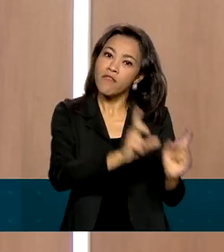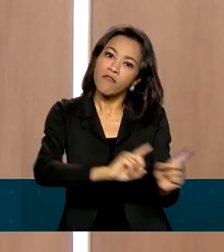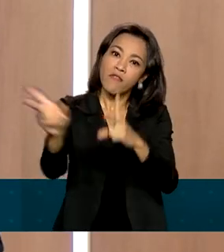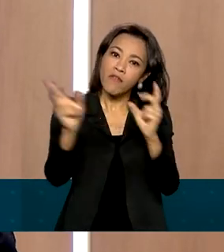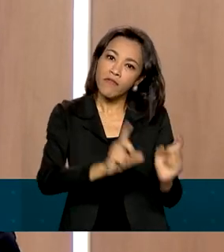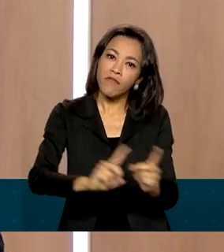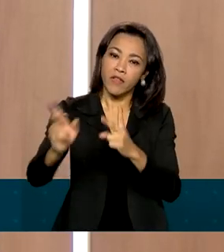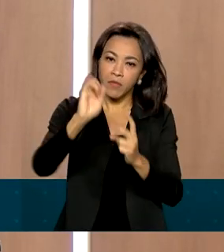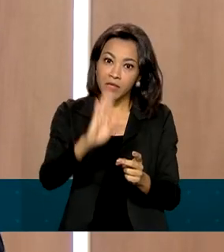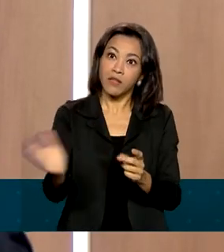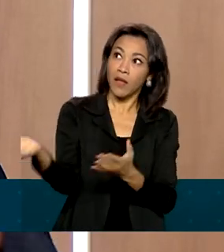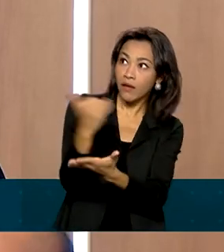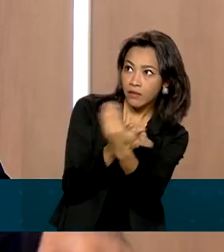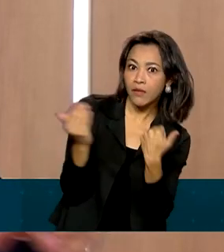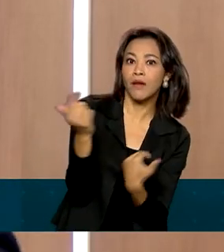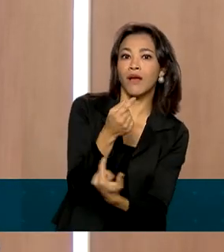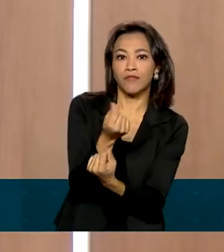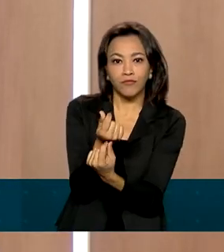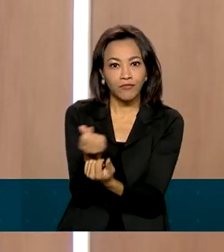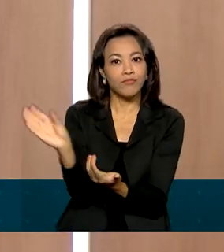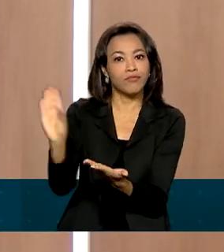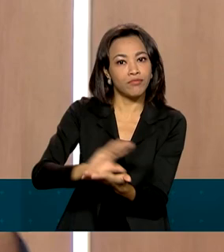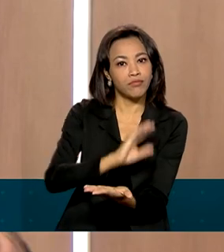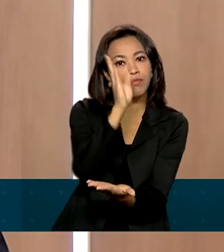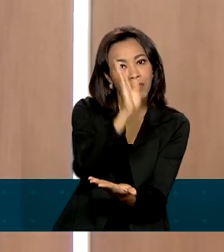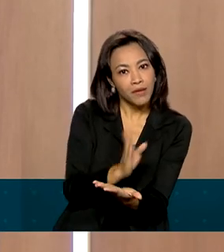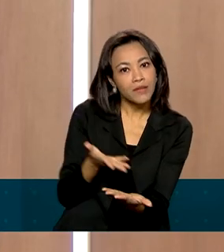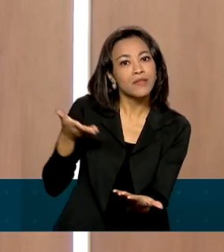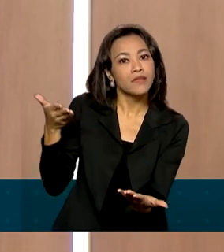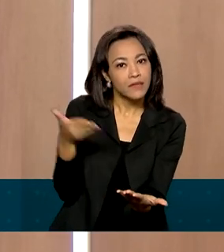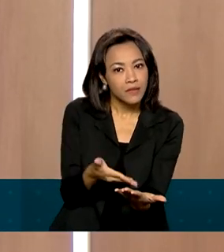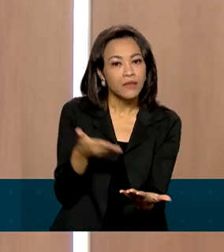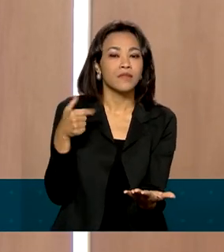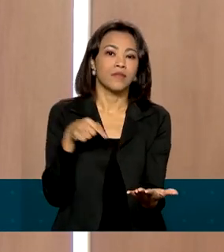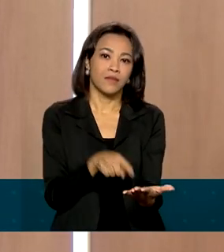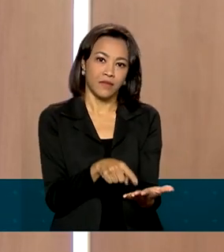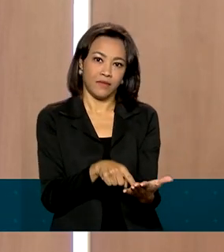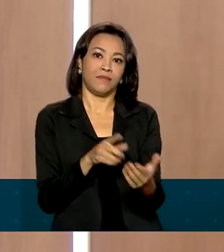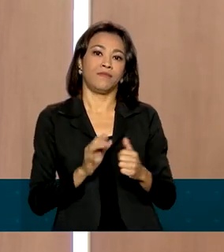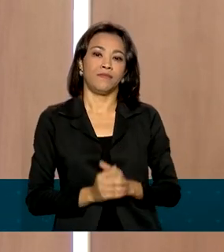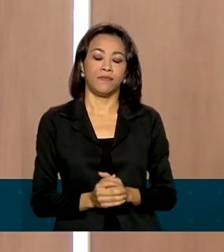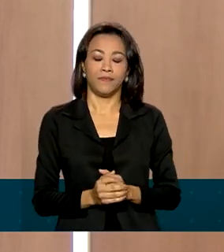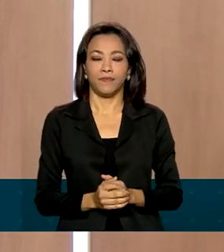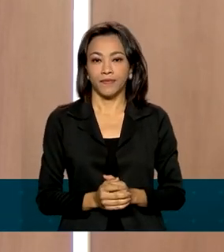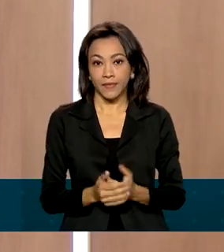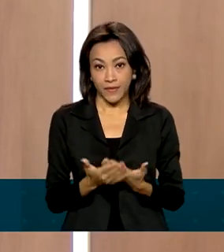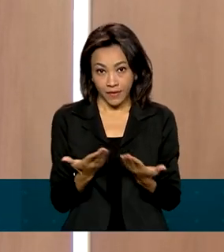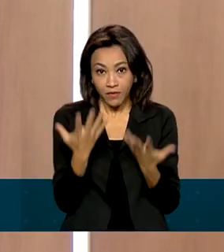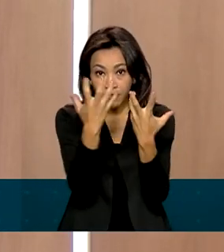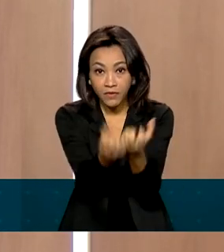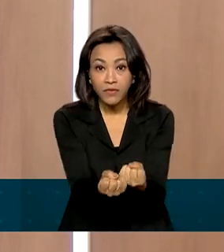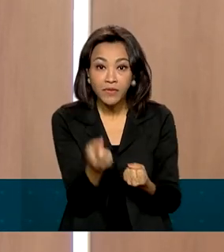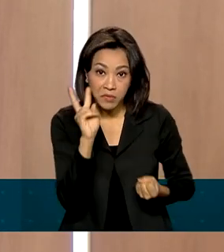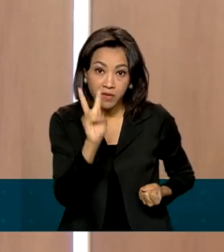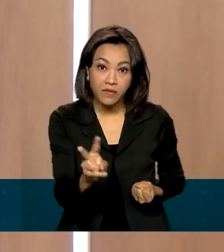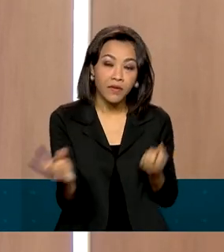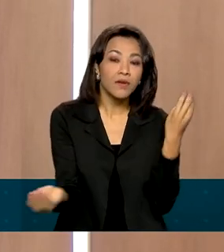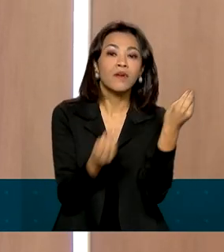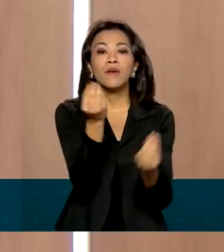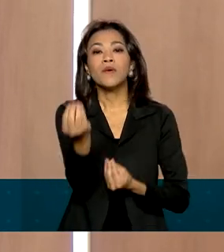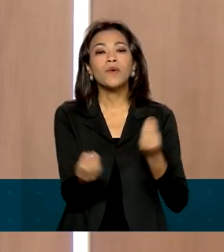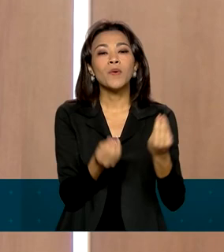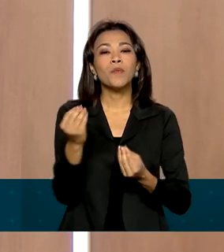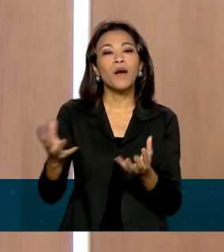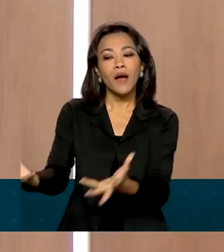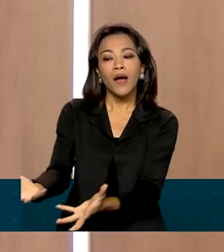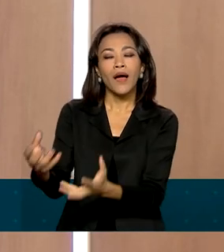recursos para o setor, e depois, naturalmente, esses recursos são internalizados e vão para toda a economia. Vamos ver agora a perspectiva da